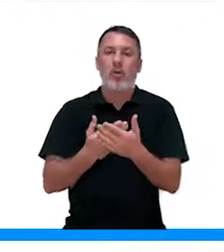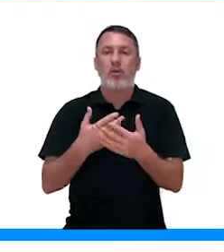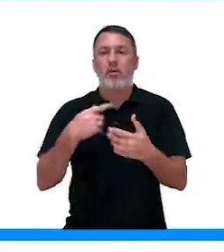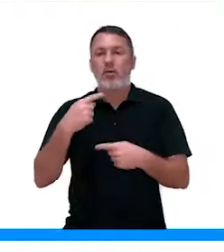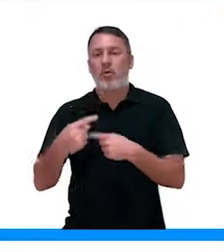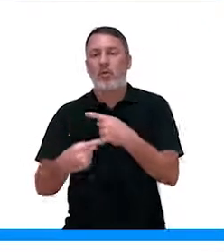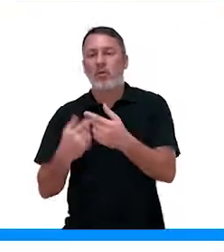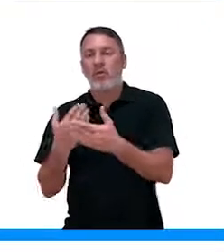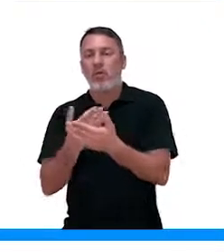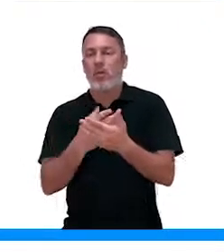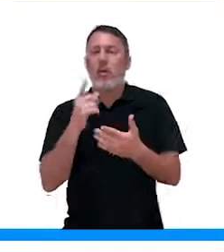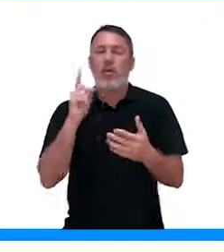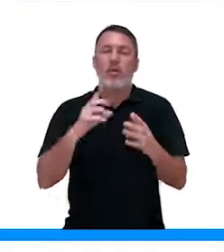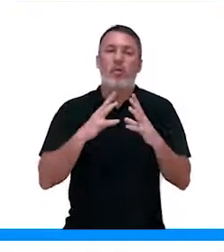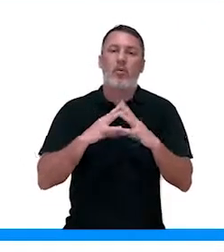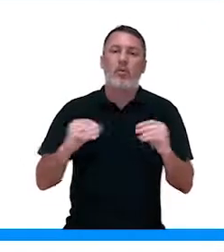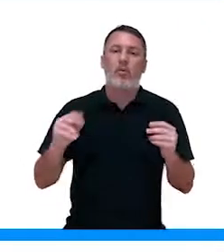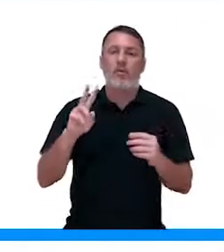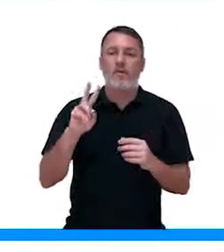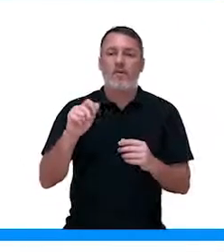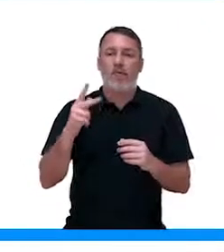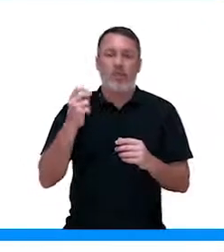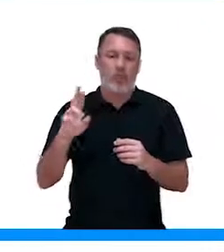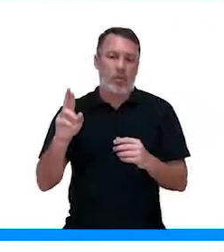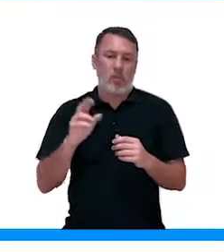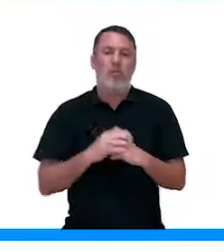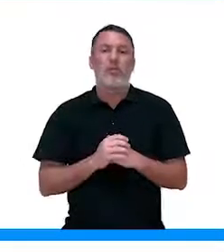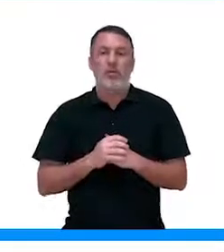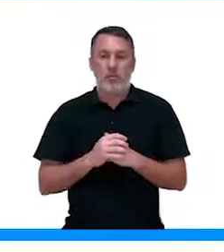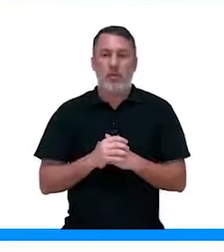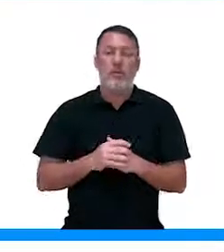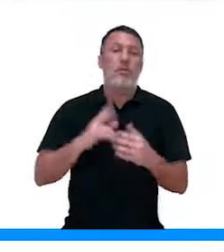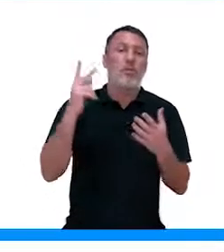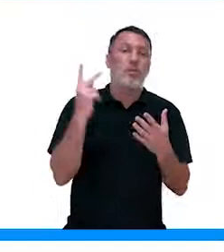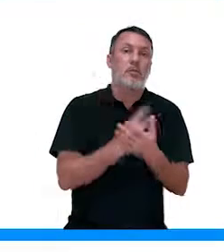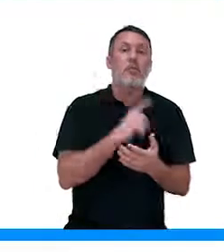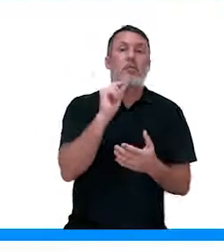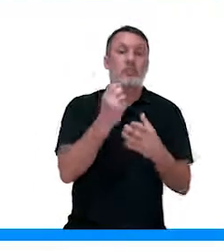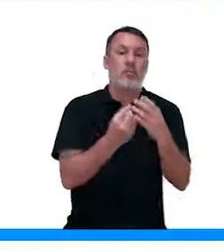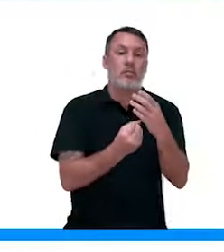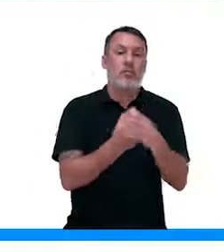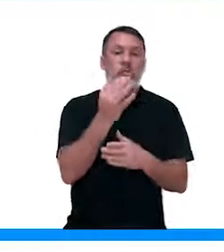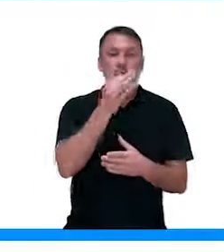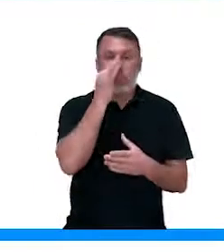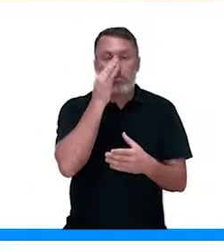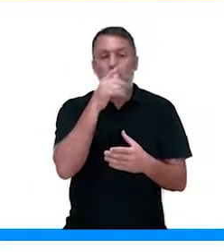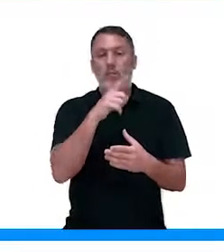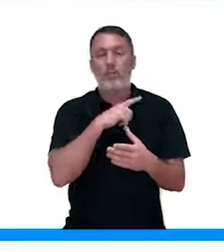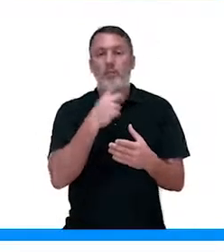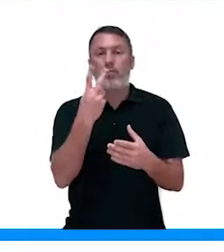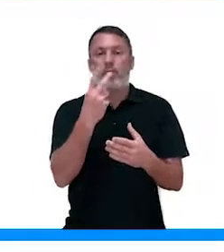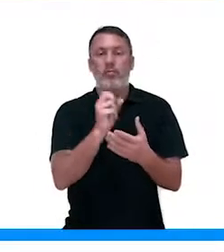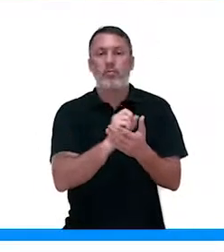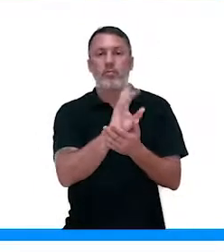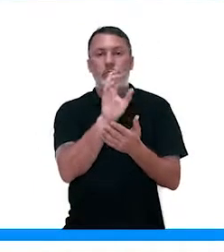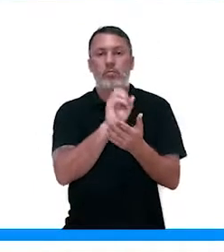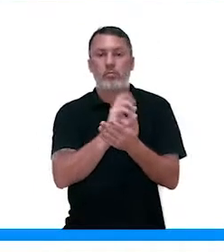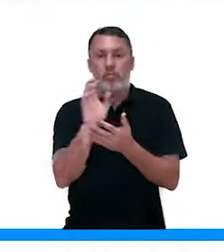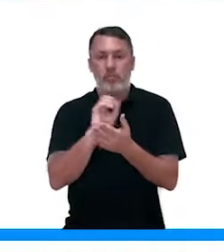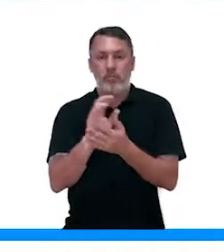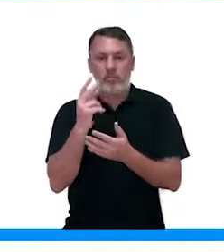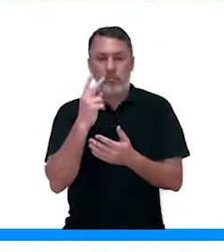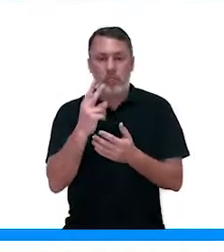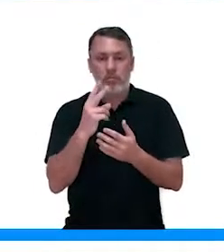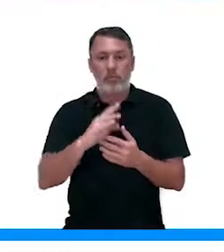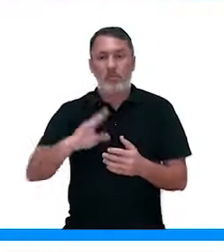Então, é a perda de água na forma de vapor. Então, o que vai acontecer? As plantas, elas podem transpirar de duas formas.